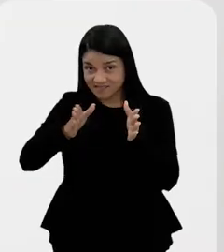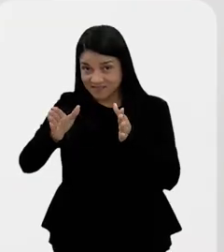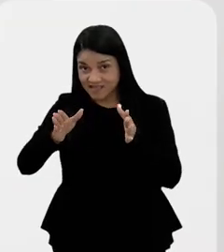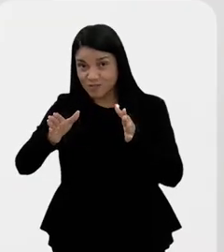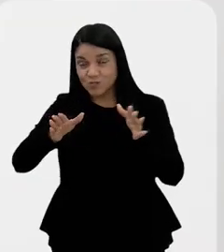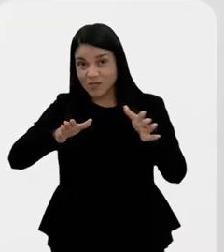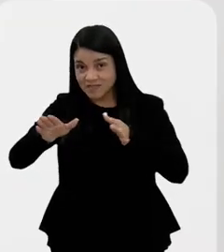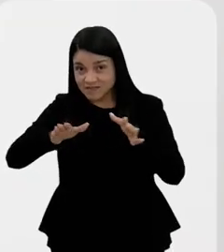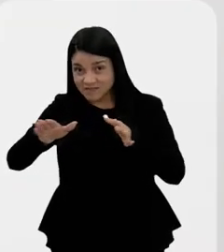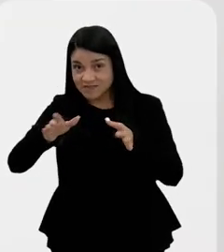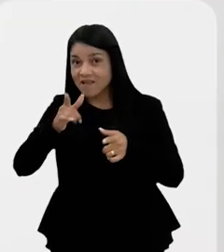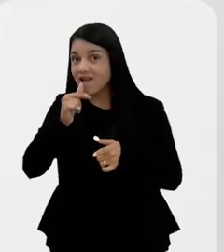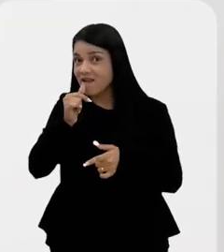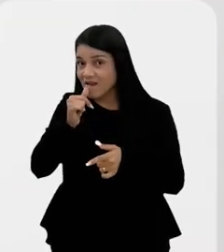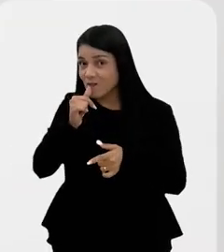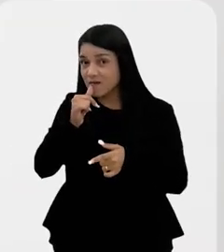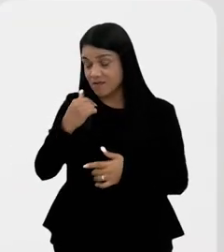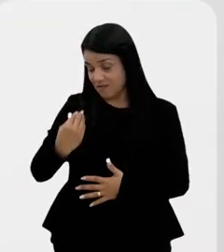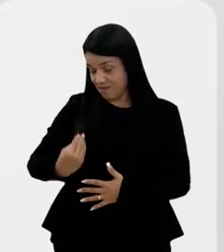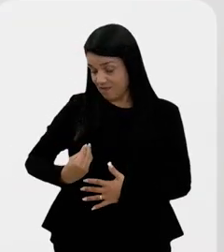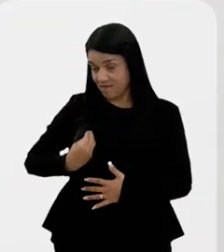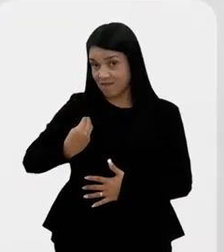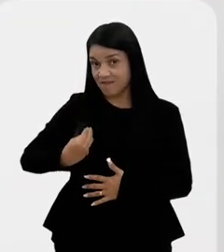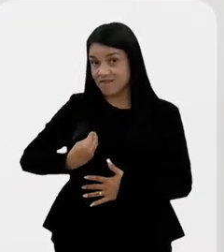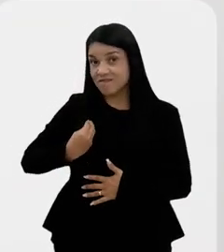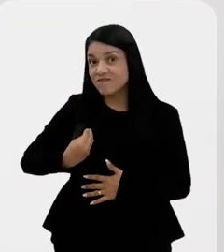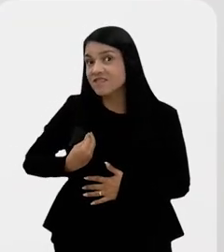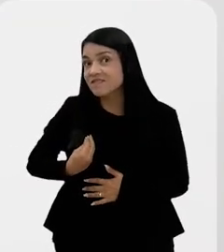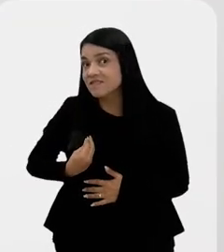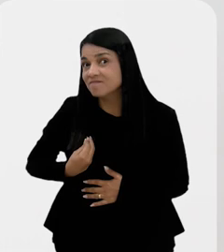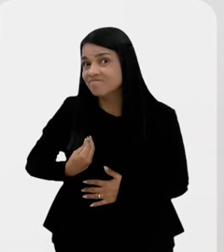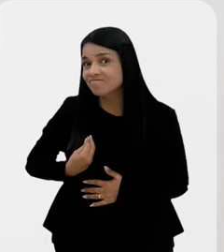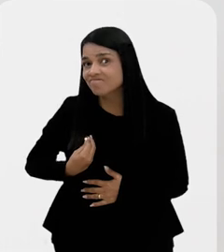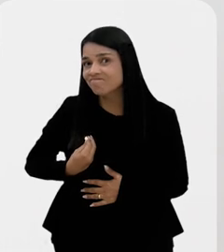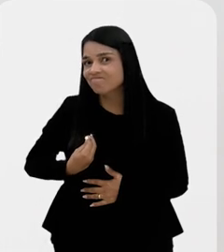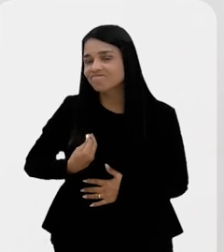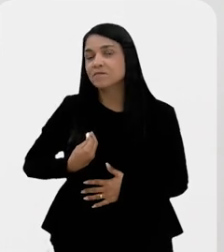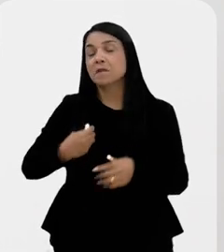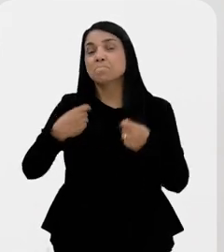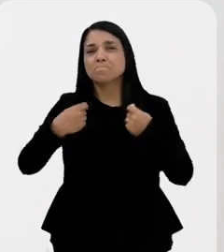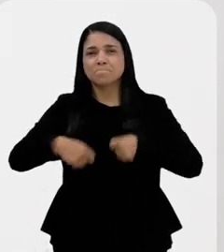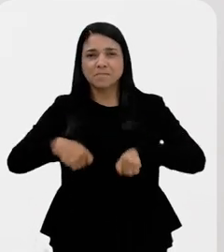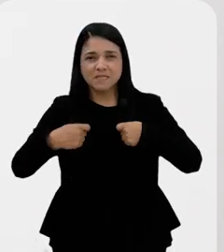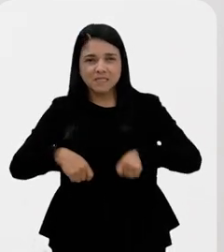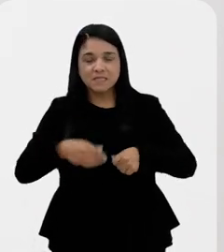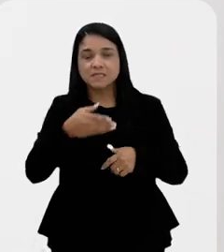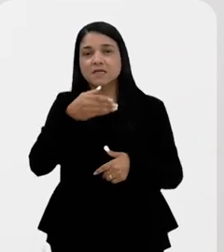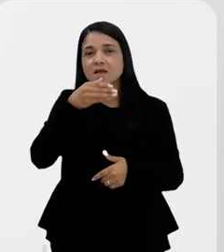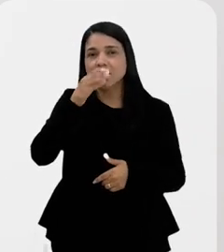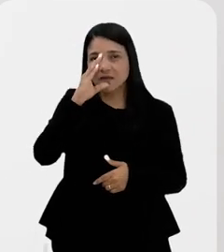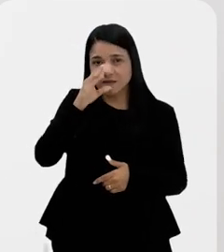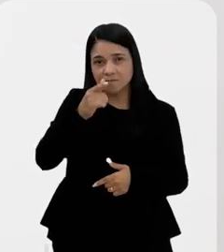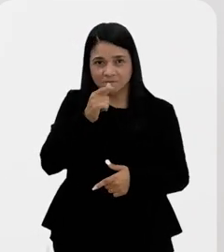acesso à água, a gente está falando de um bem vital. A gente está falando de um bem que a gente precisa de água para beber, mas a gente